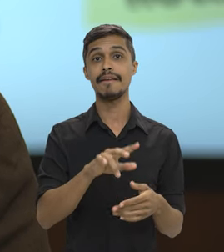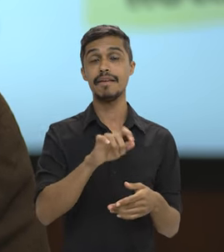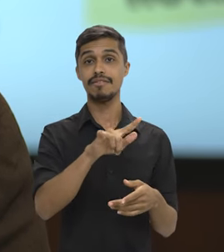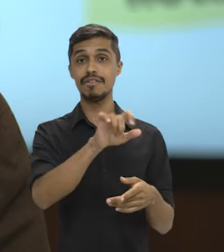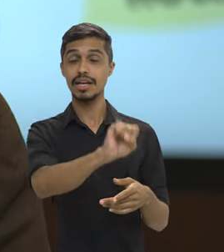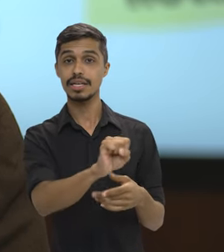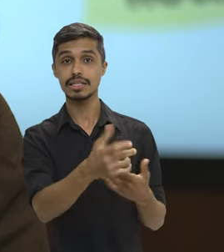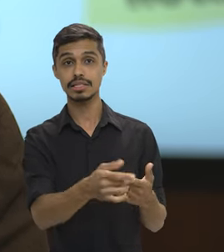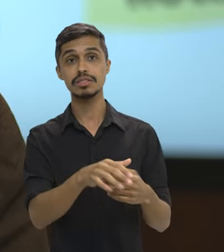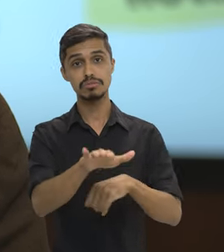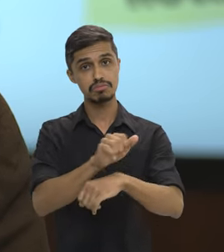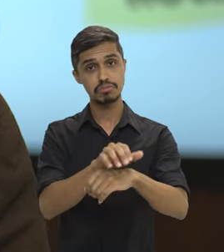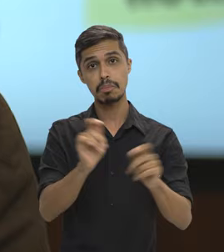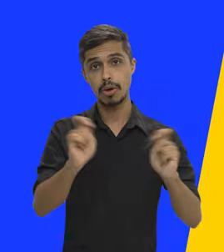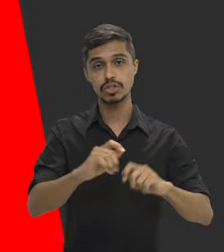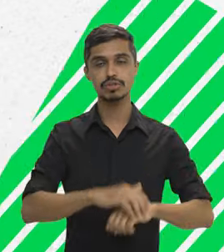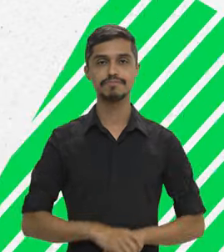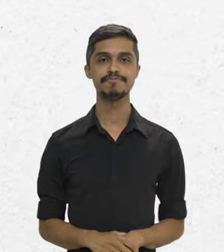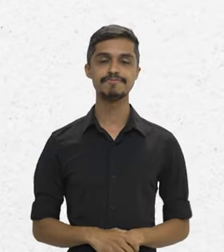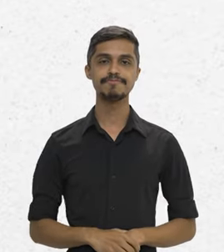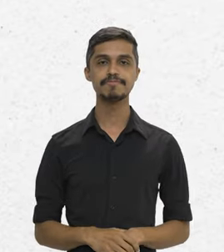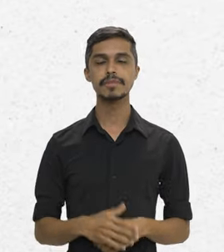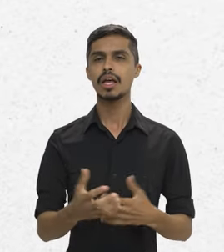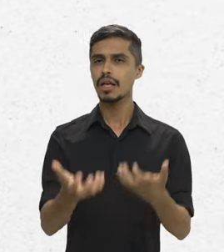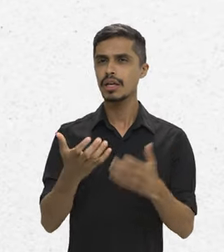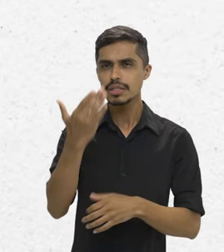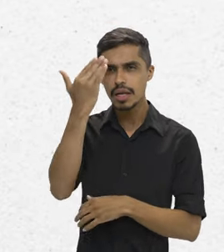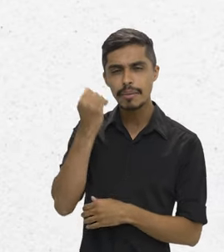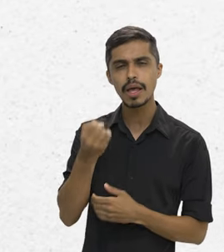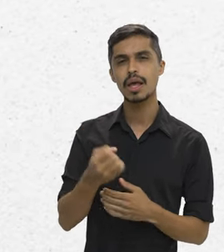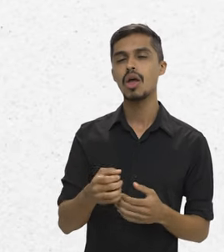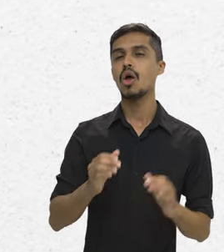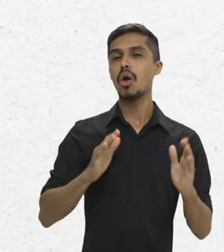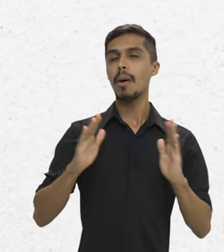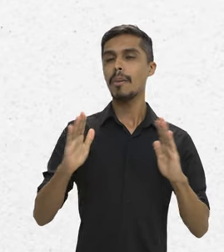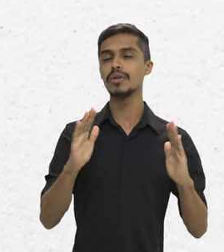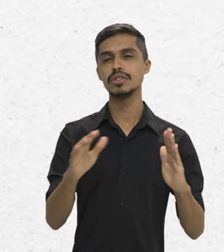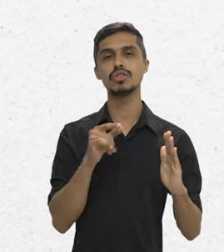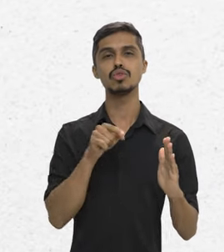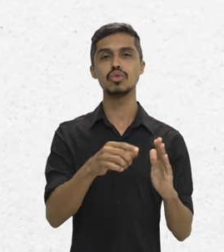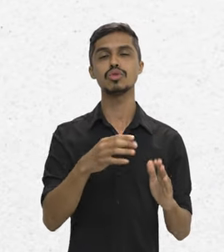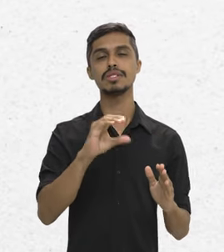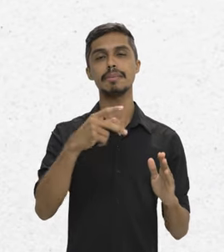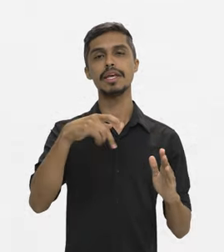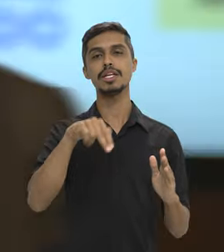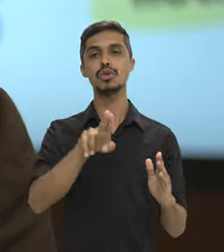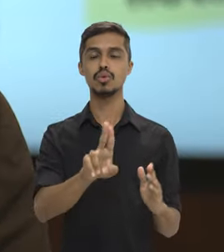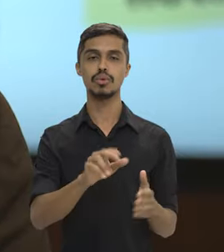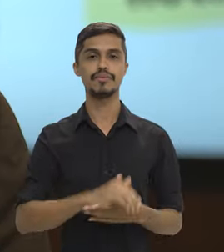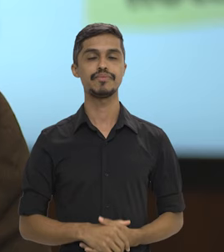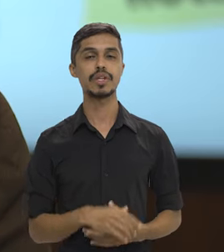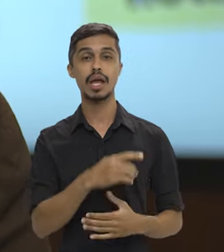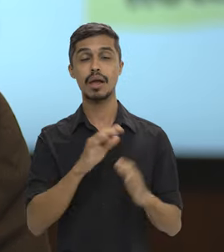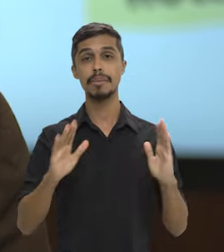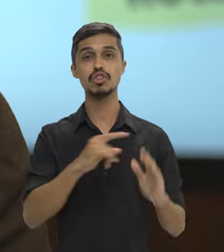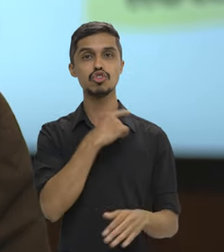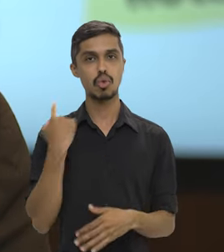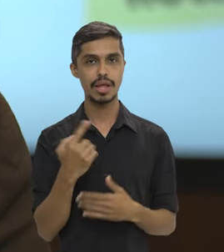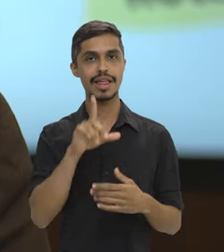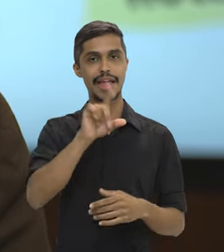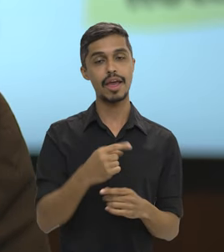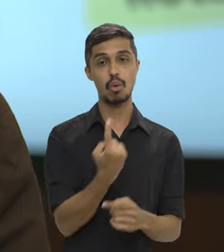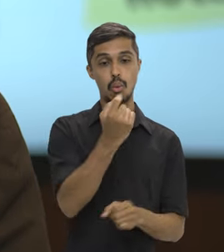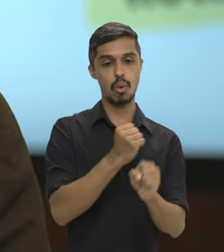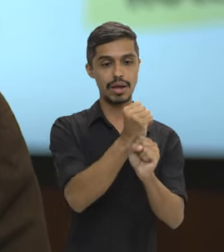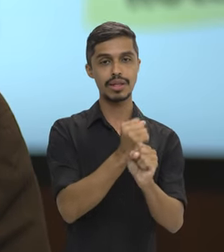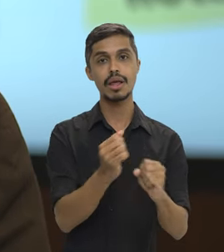remanescentes, eles poderão ser chamados. Eu gostaria de saber qual será a validade do CPNU? A validade do concurso é de um